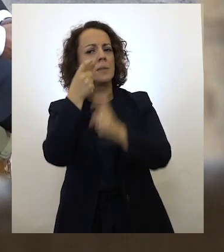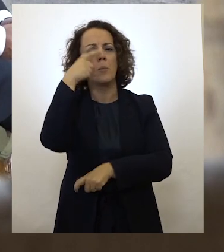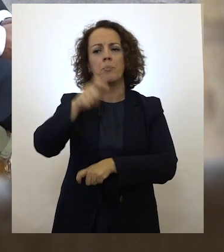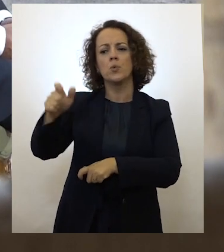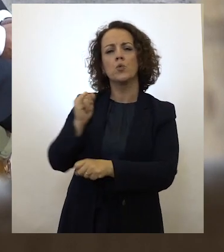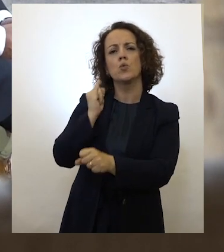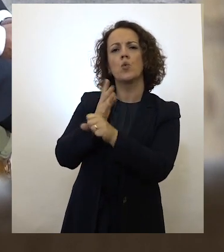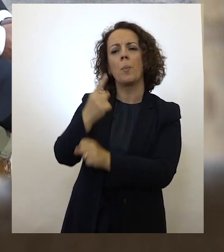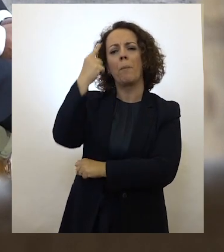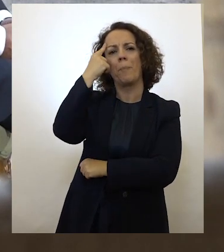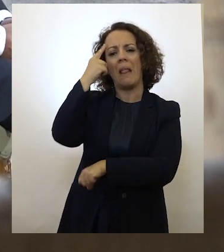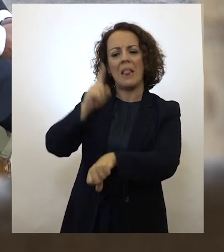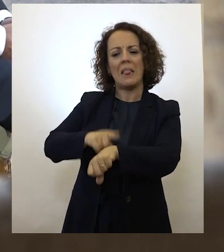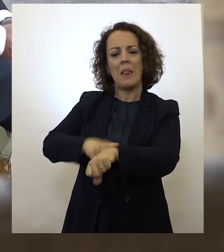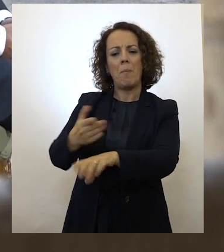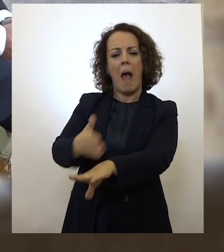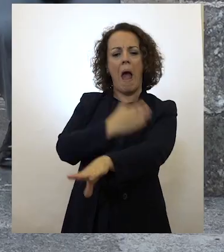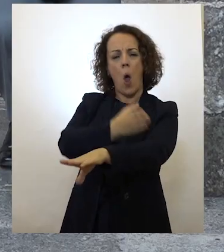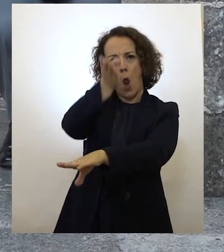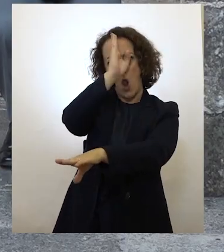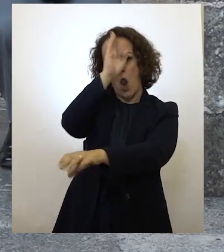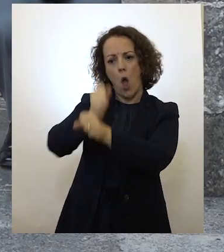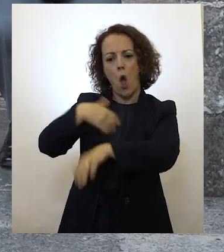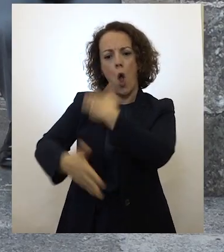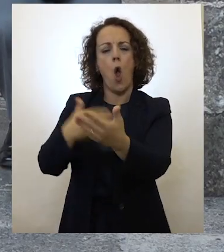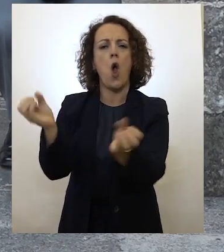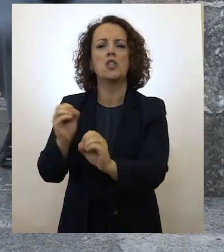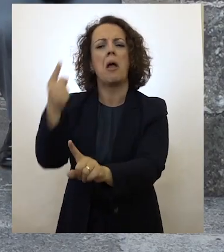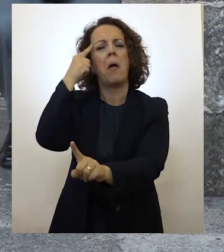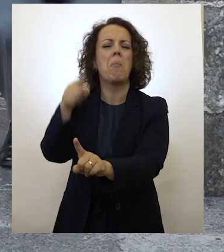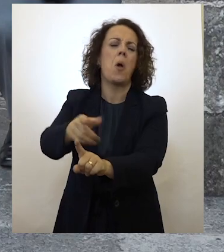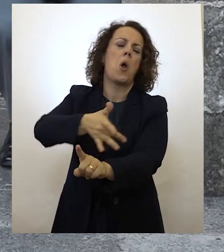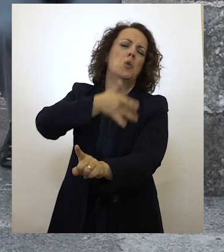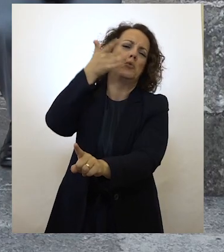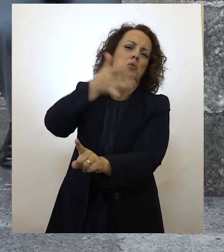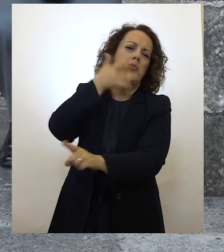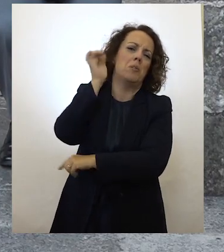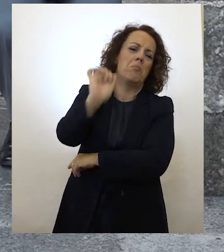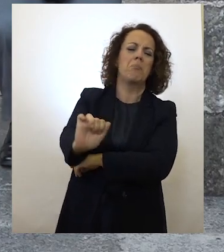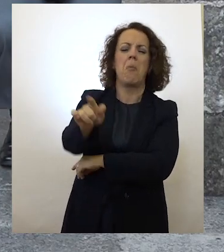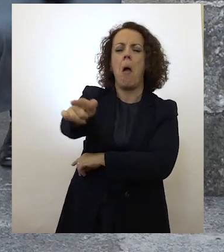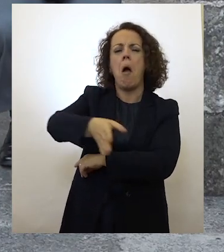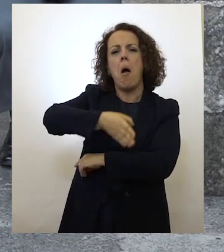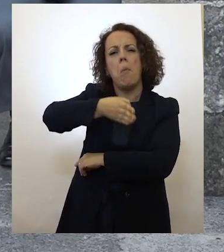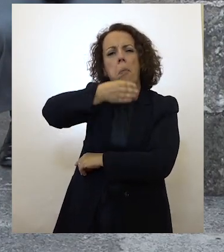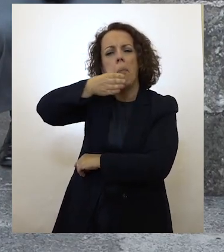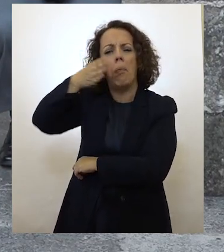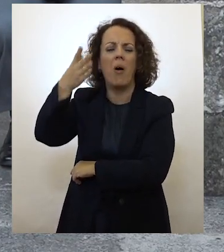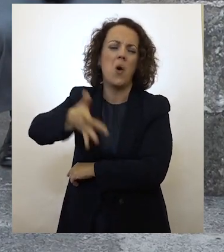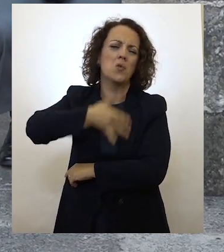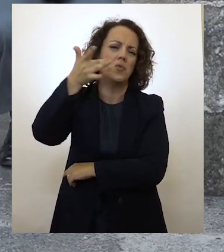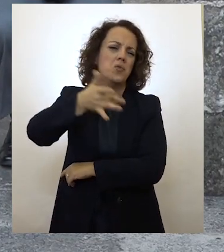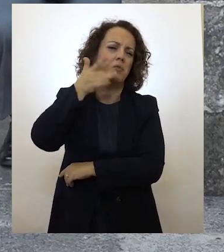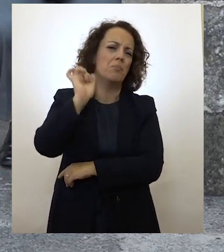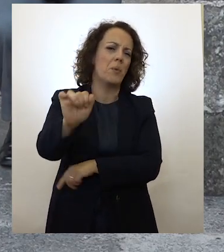recusaram a agir em tempo devido, que tudo foi um equívoco, um excesso, uma precipitação, um